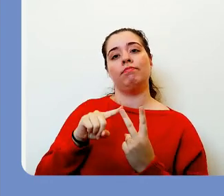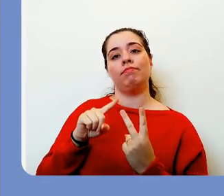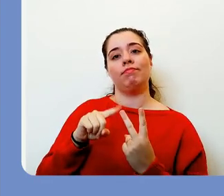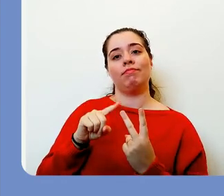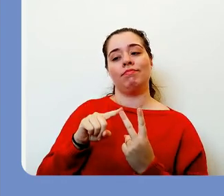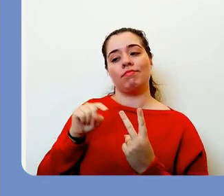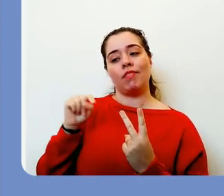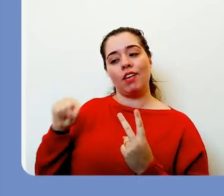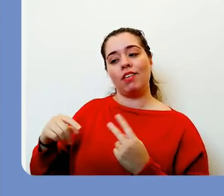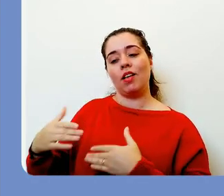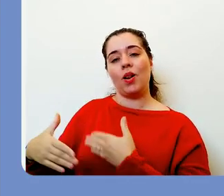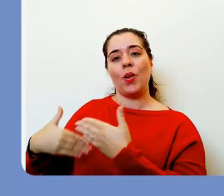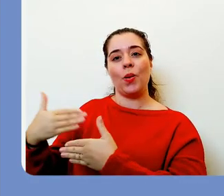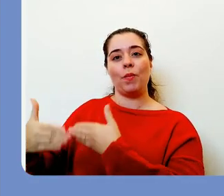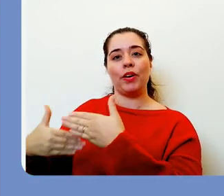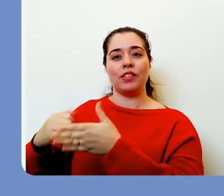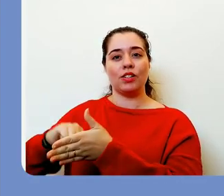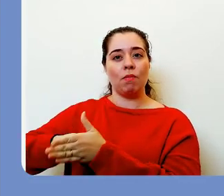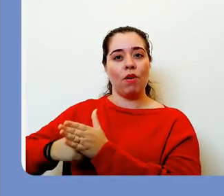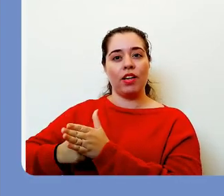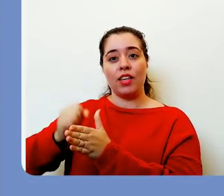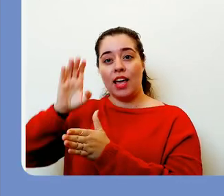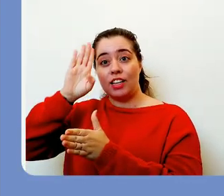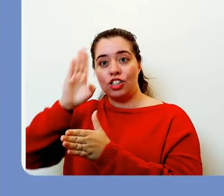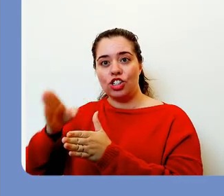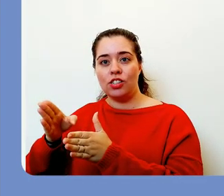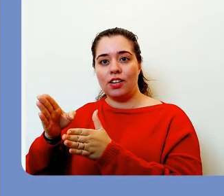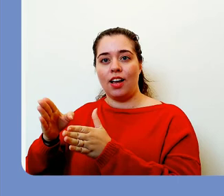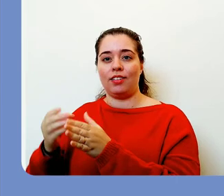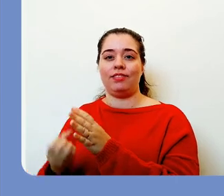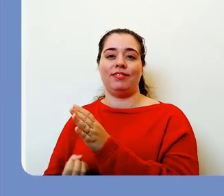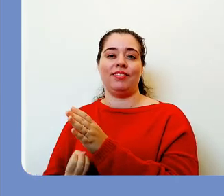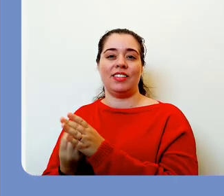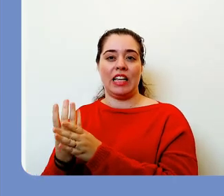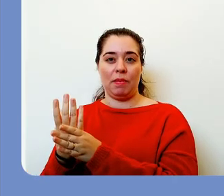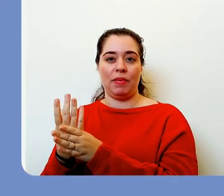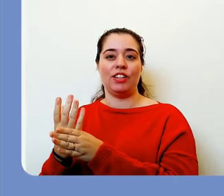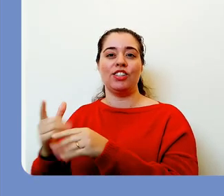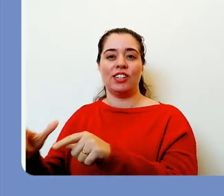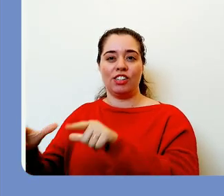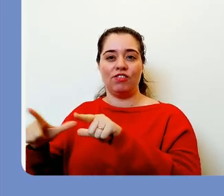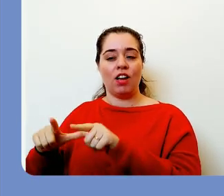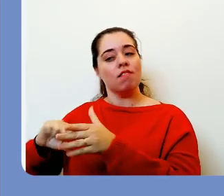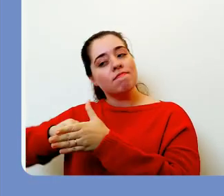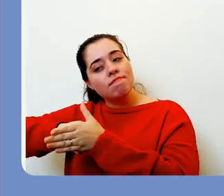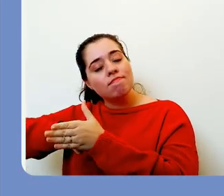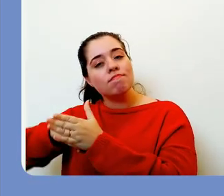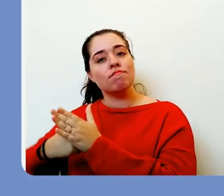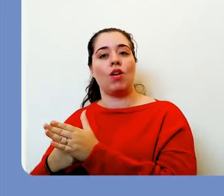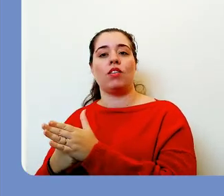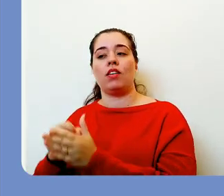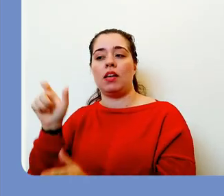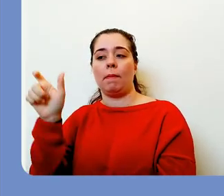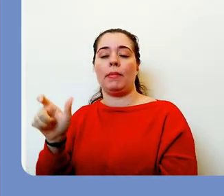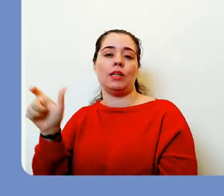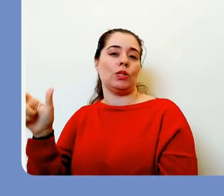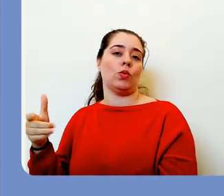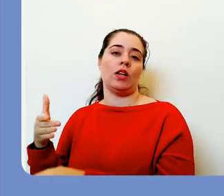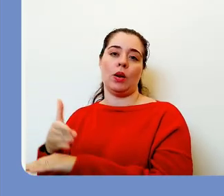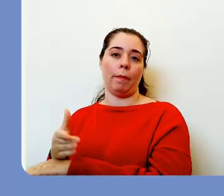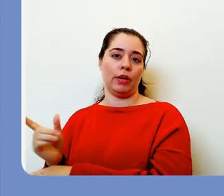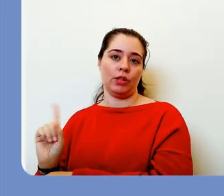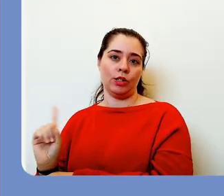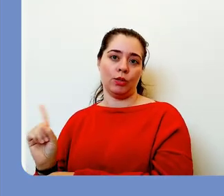Eu fiz aqui um arquivo de exemplo. Então veja que aqui estão os nomes entre